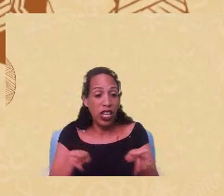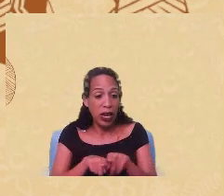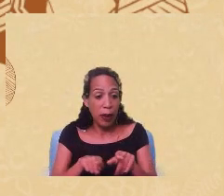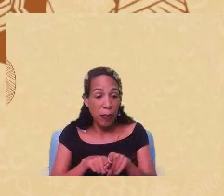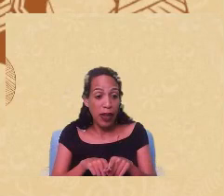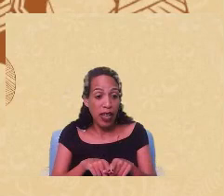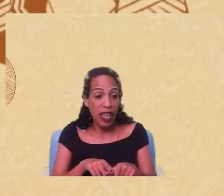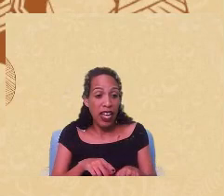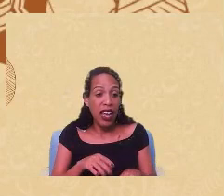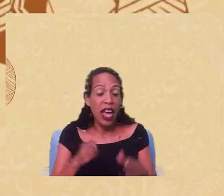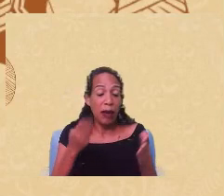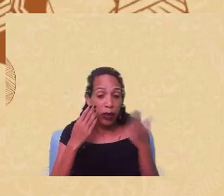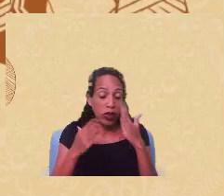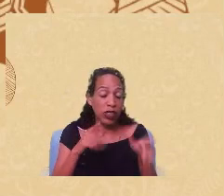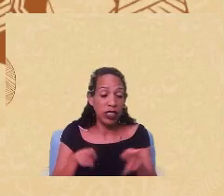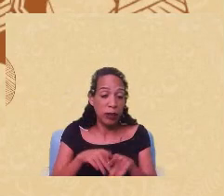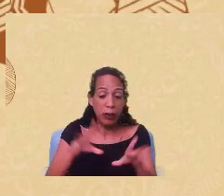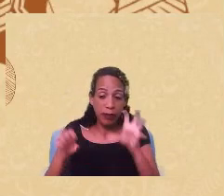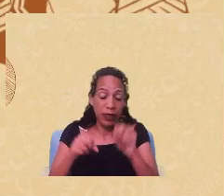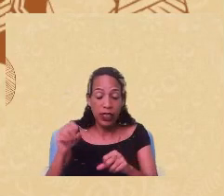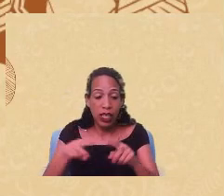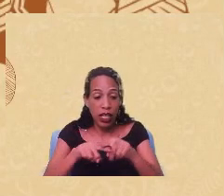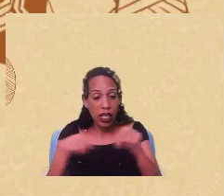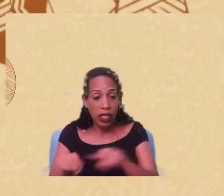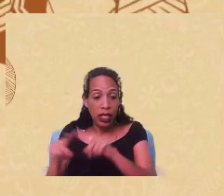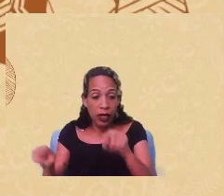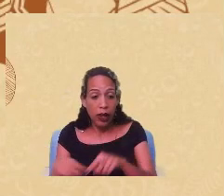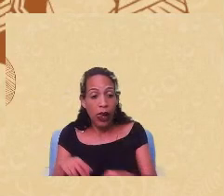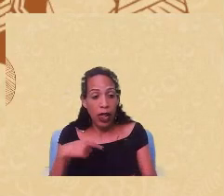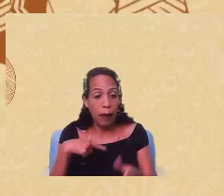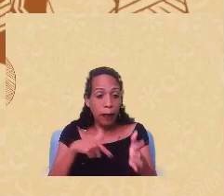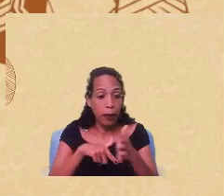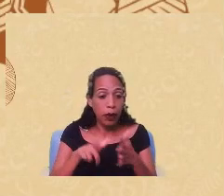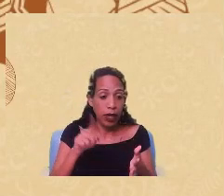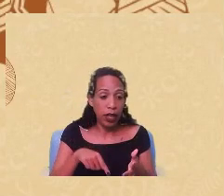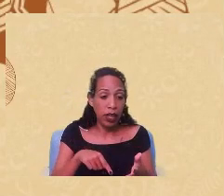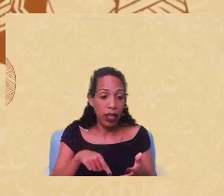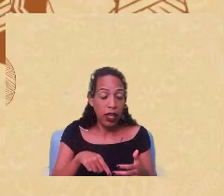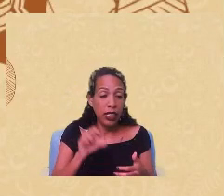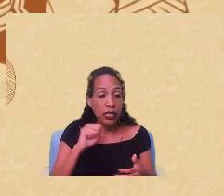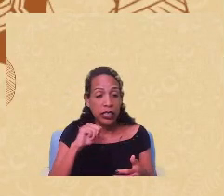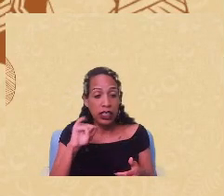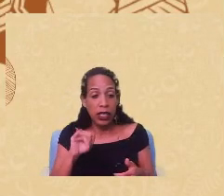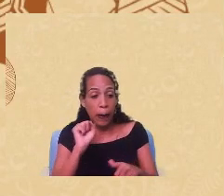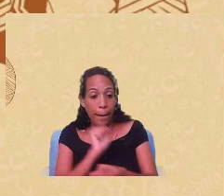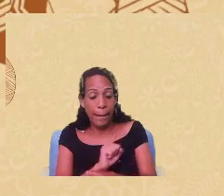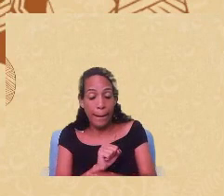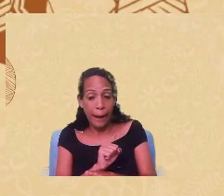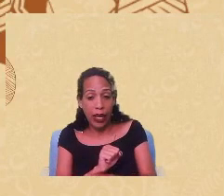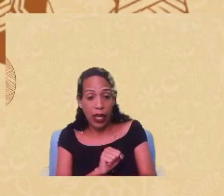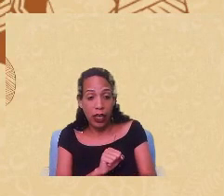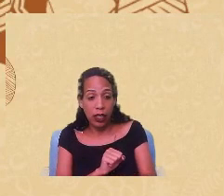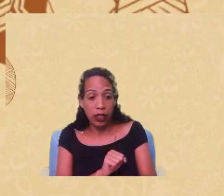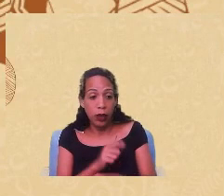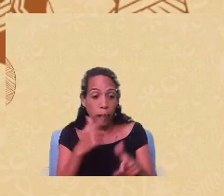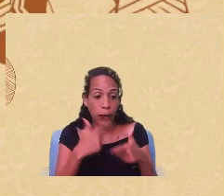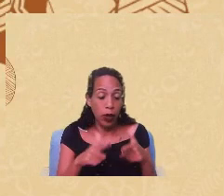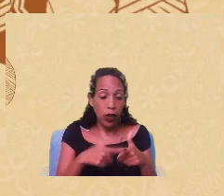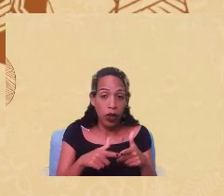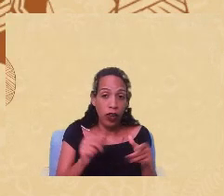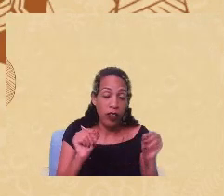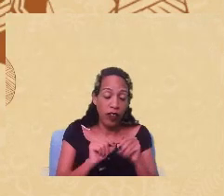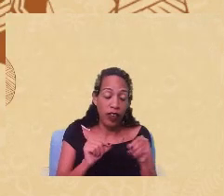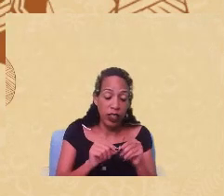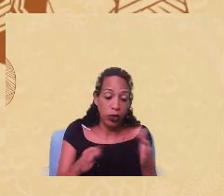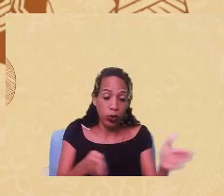capturada por isso nesse ambiente todo a minha questão é se eu paro de disputar o campo e vou criar o meu guia